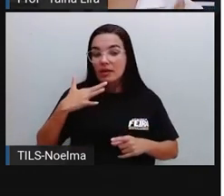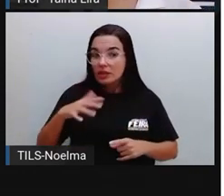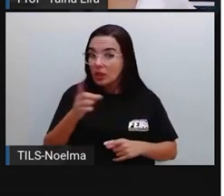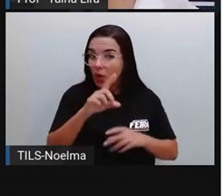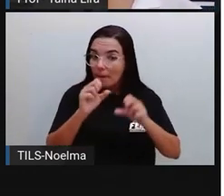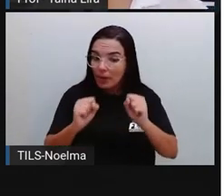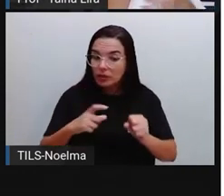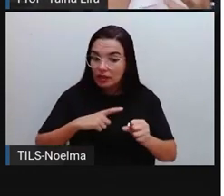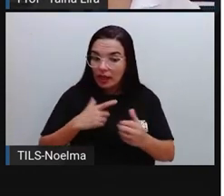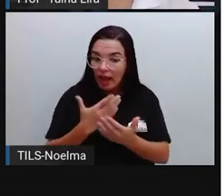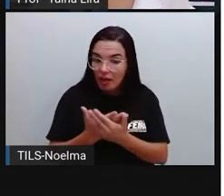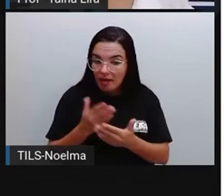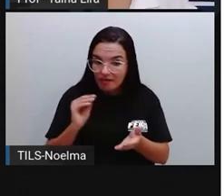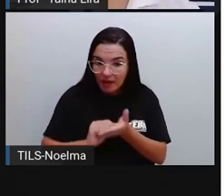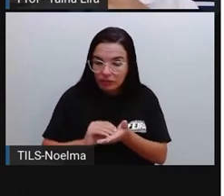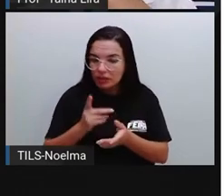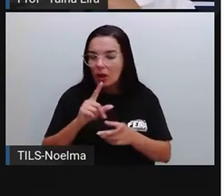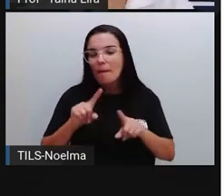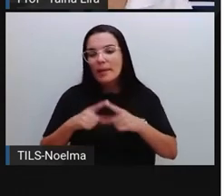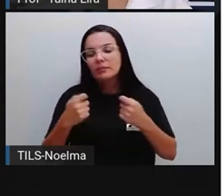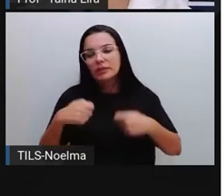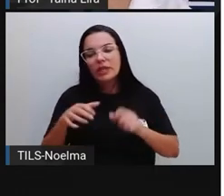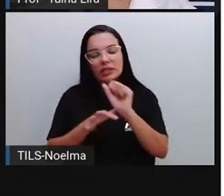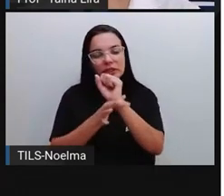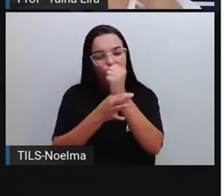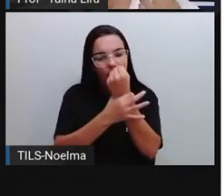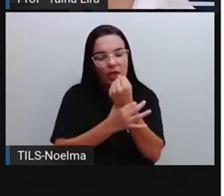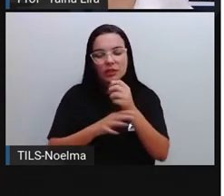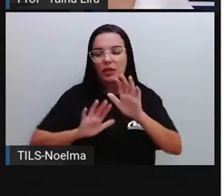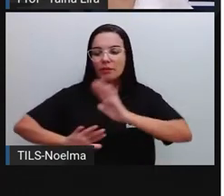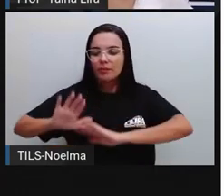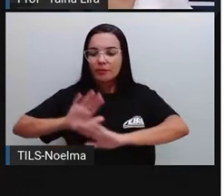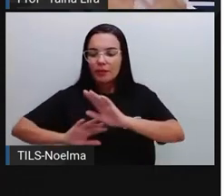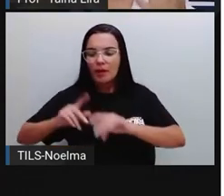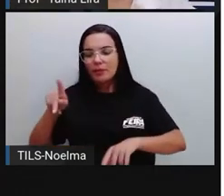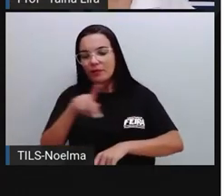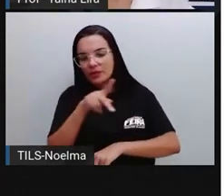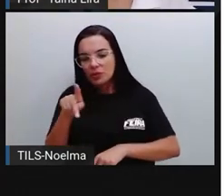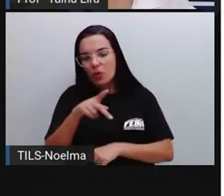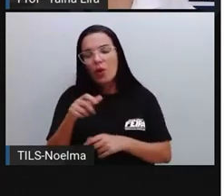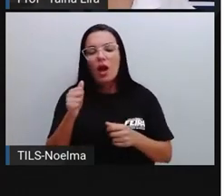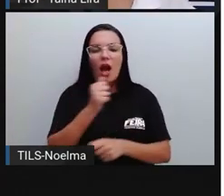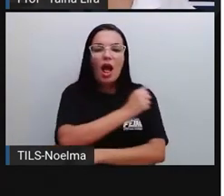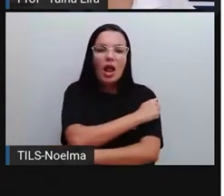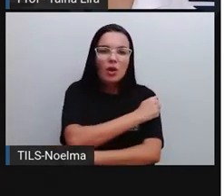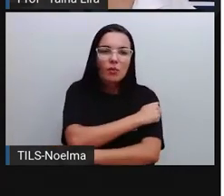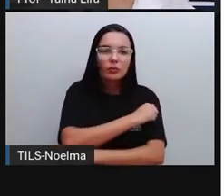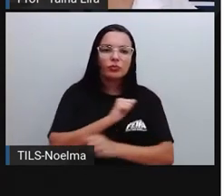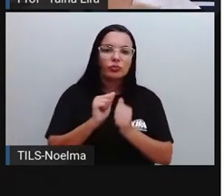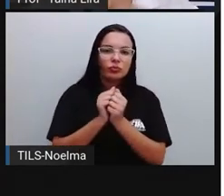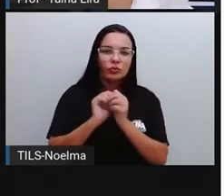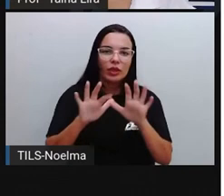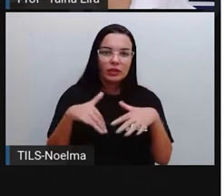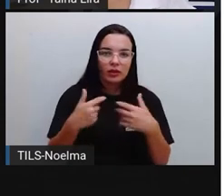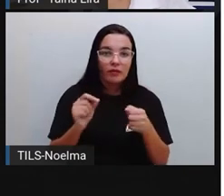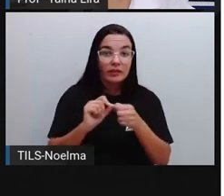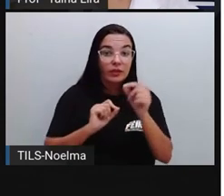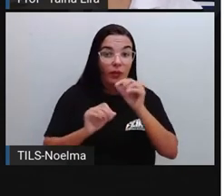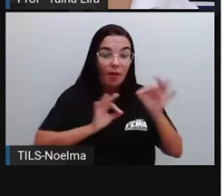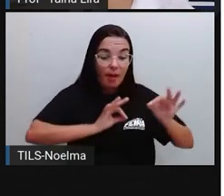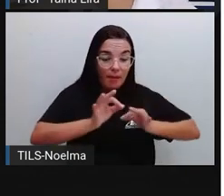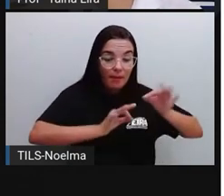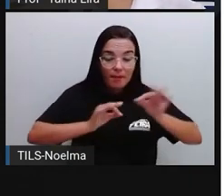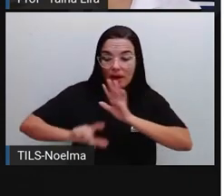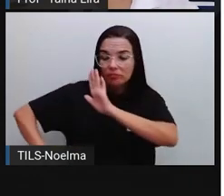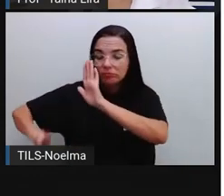maneira segura, protegendo as crianças, protegendo os professores. Como é que faz isso? Fazendo exatamente aí essa adequação